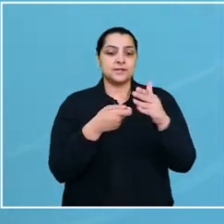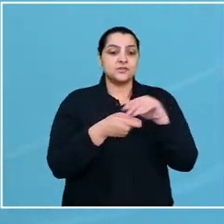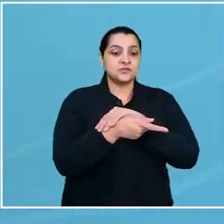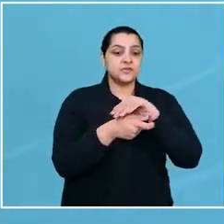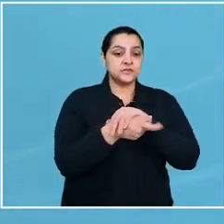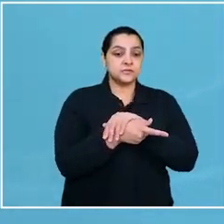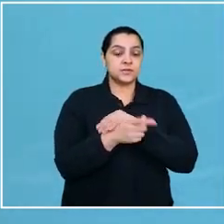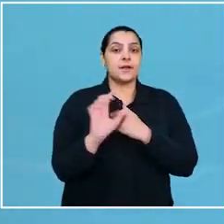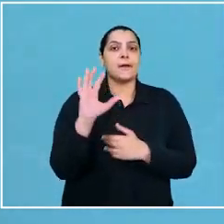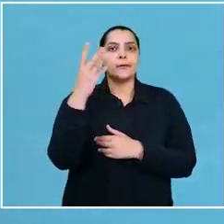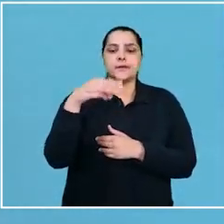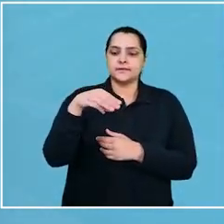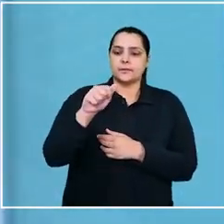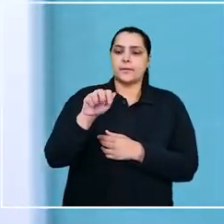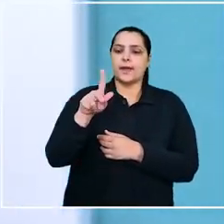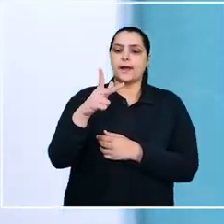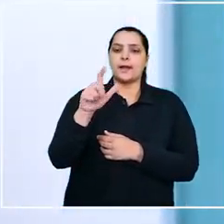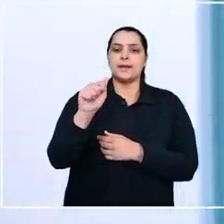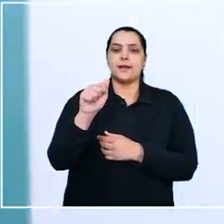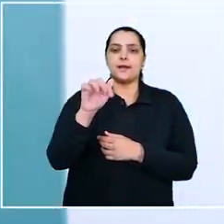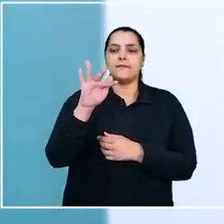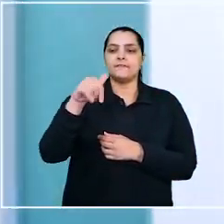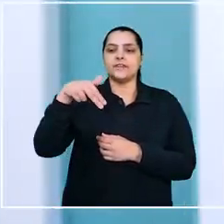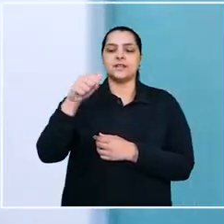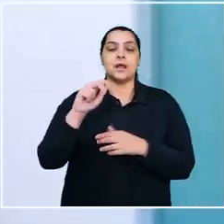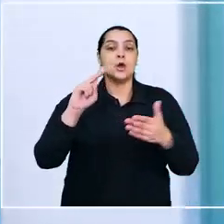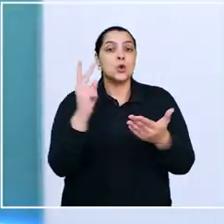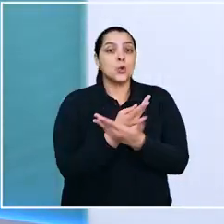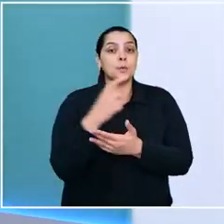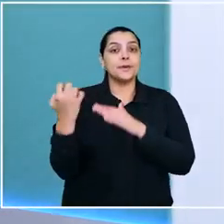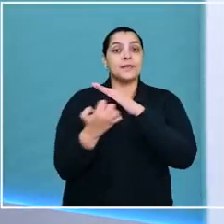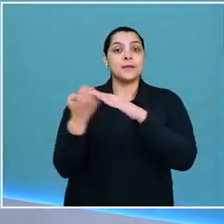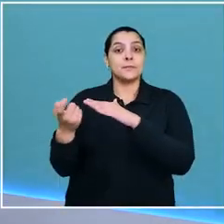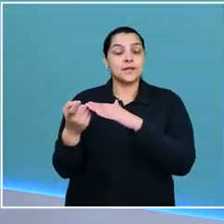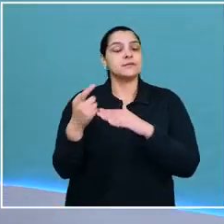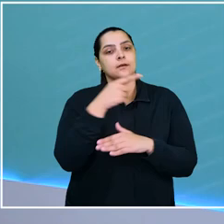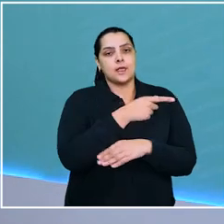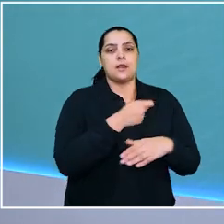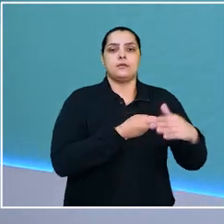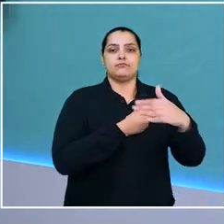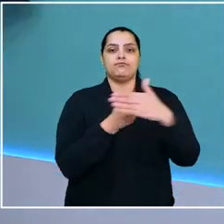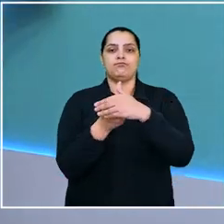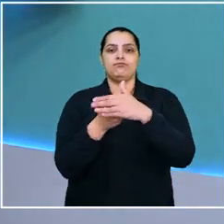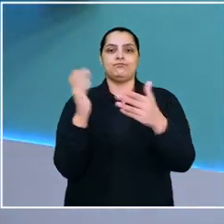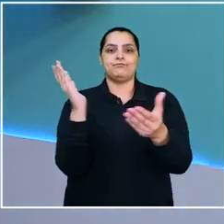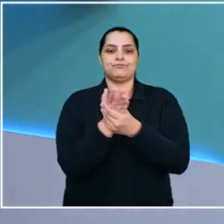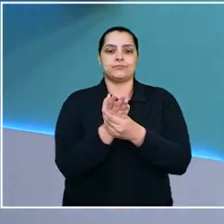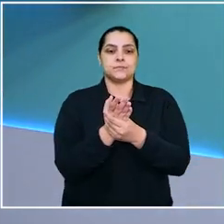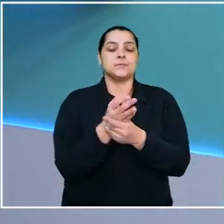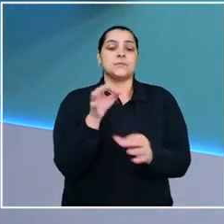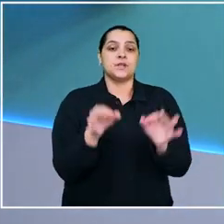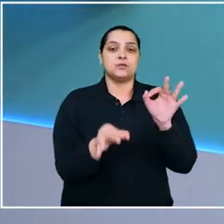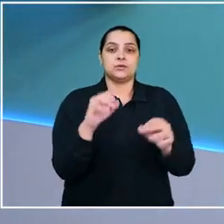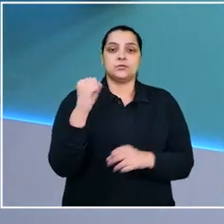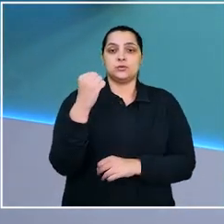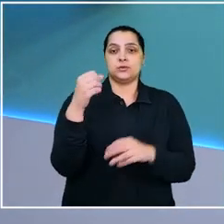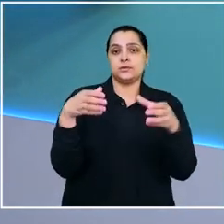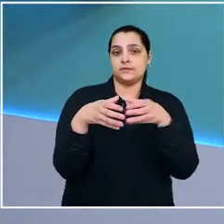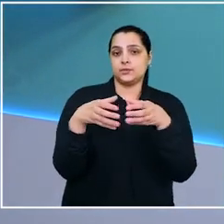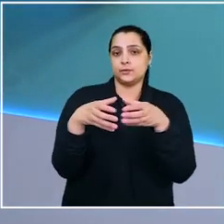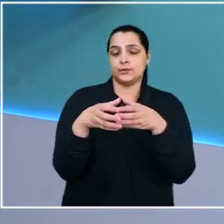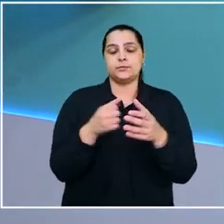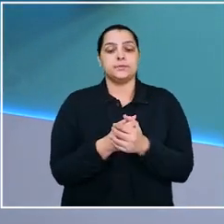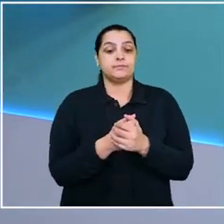empresa de investimentos caiu na malha fina por culpa da empregadora e acionou a Justiça do Trabalho. O processo foi julgado pela